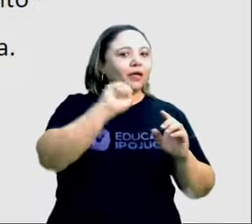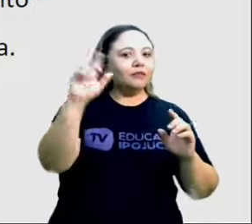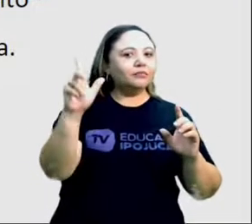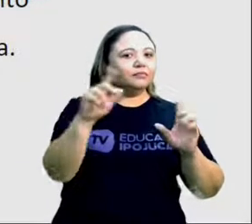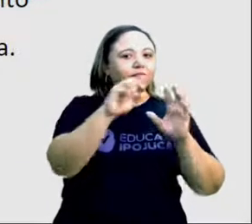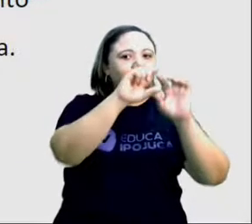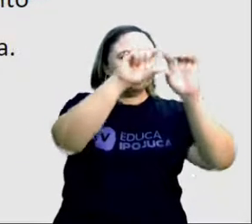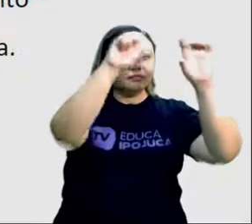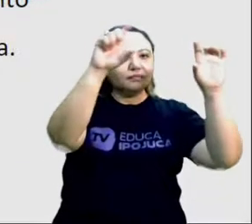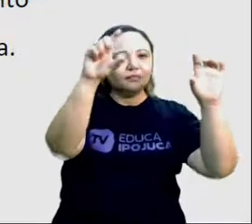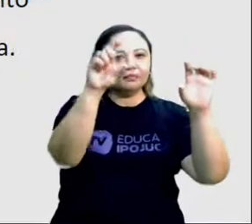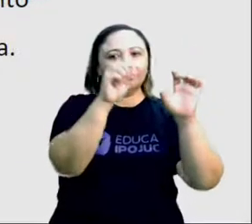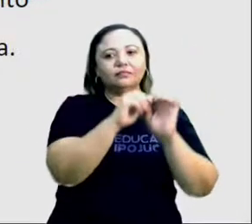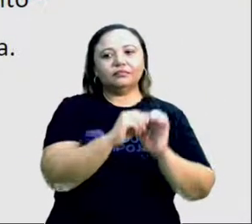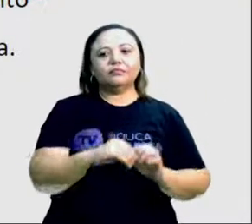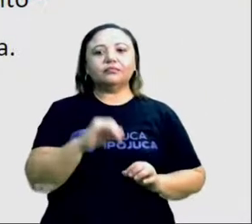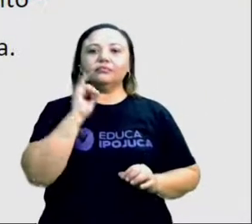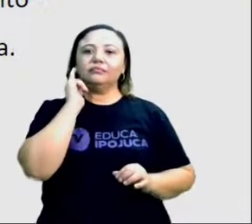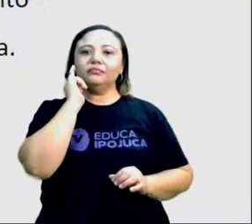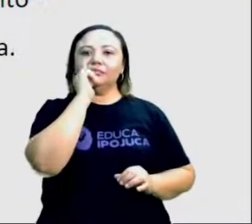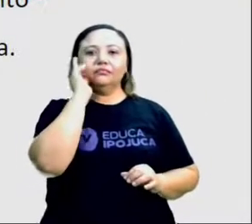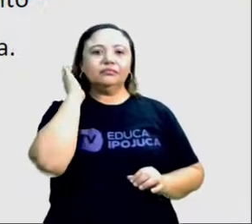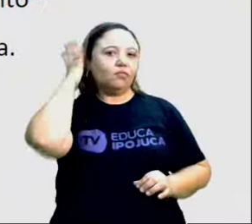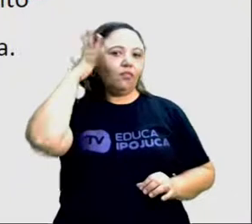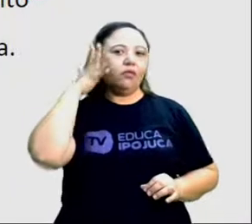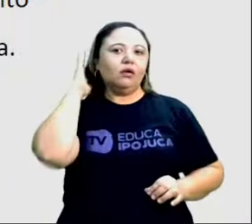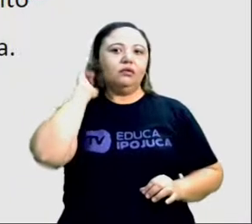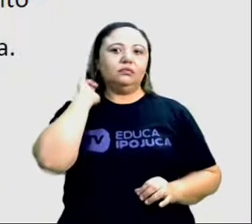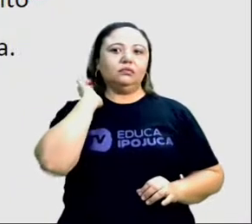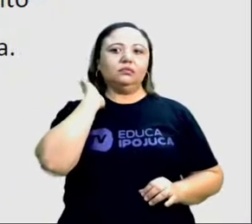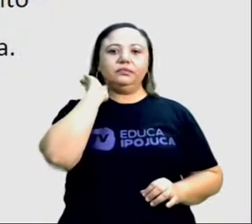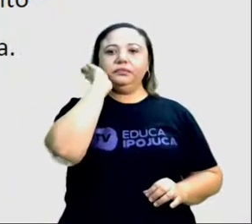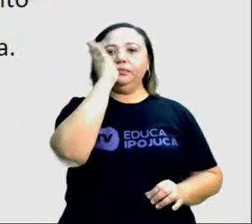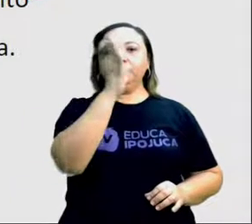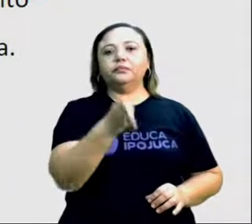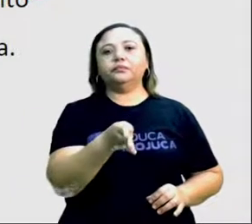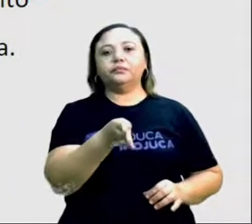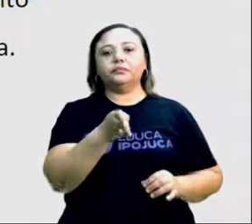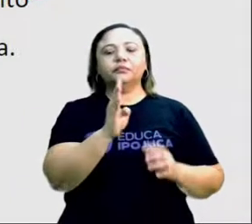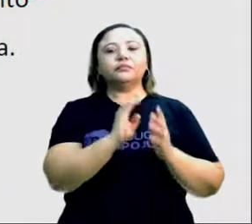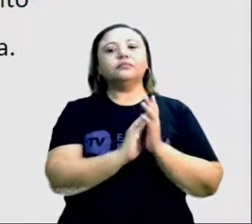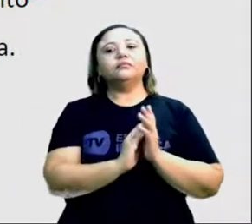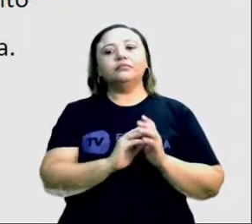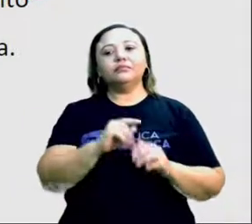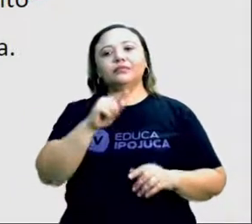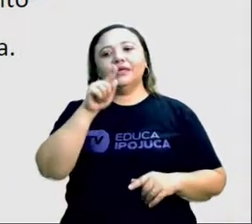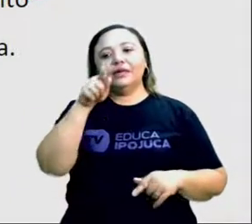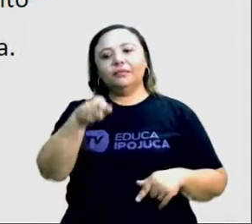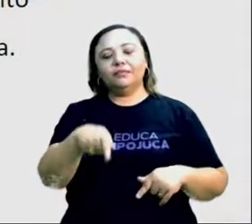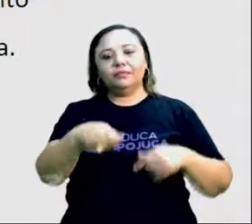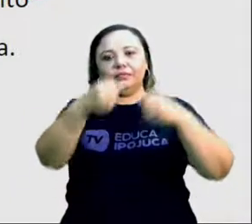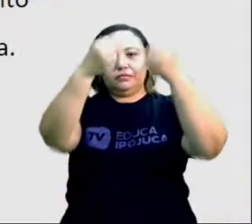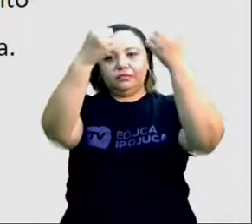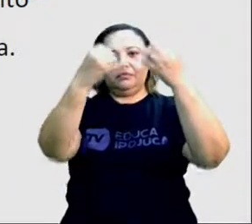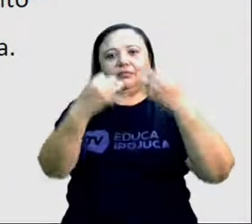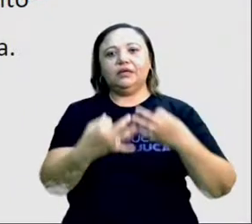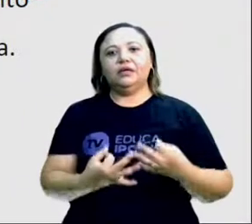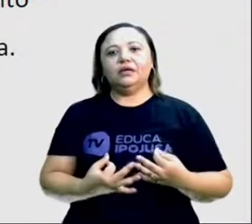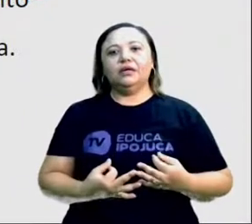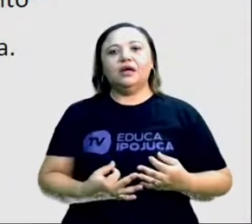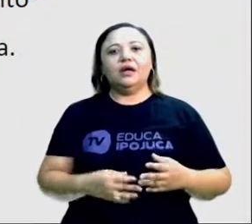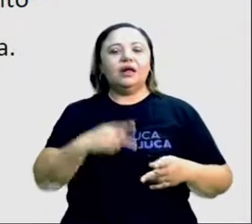está demonstrando um discurso direto. Ela traz a fala aí da suana e coelho,